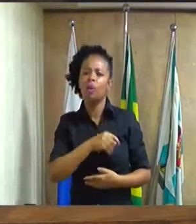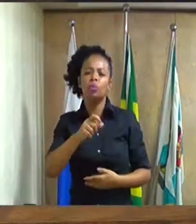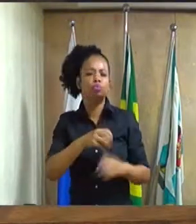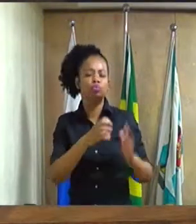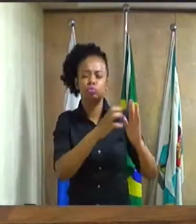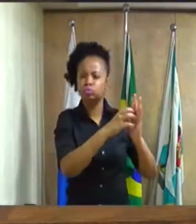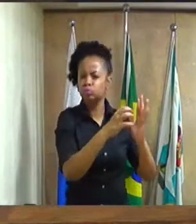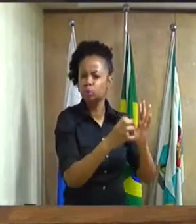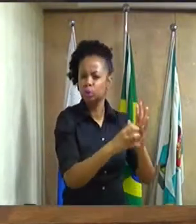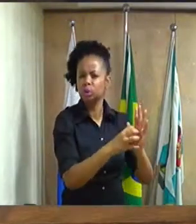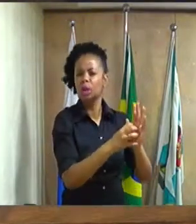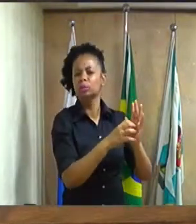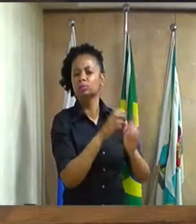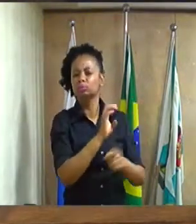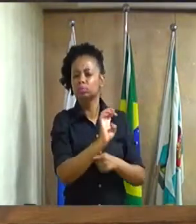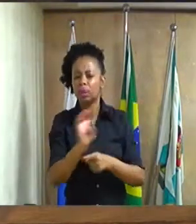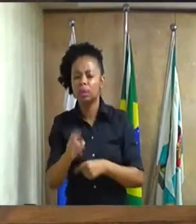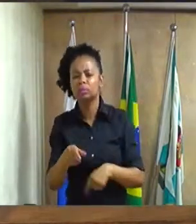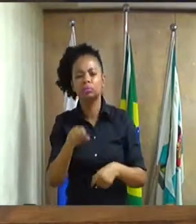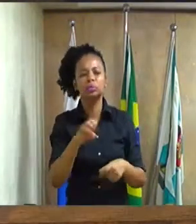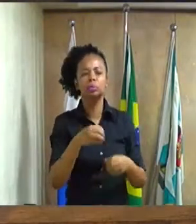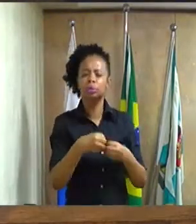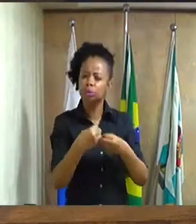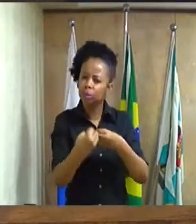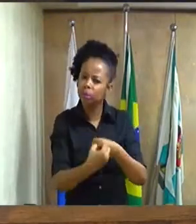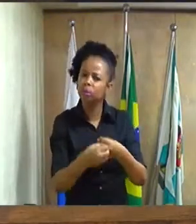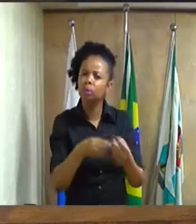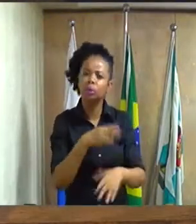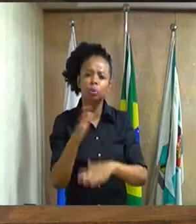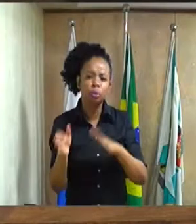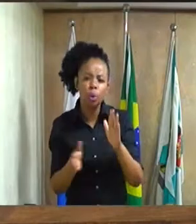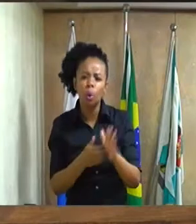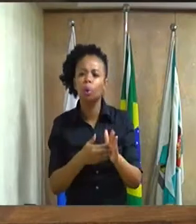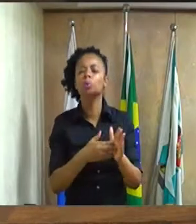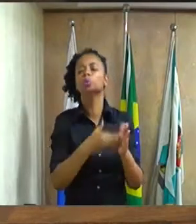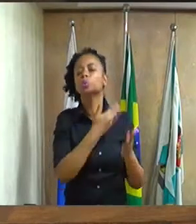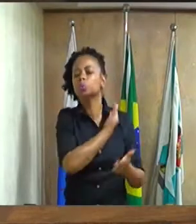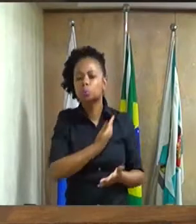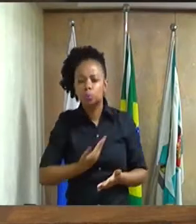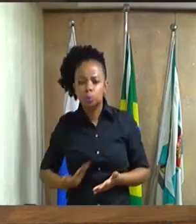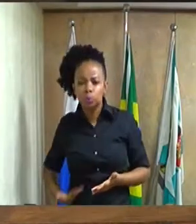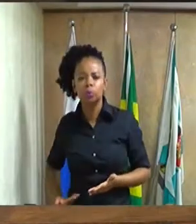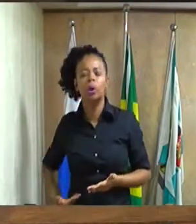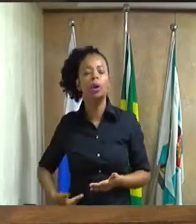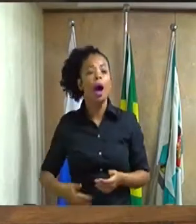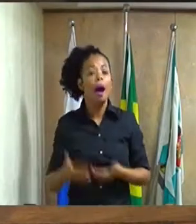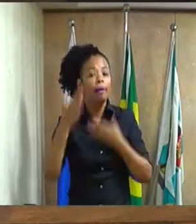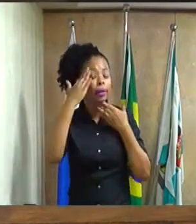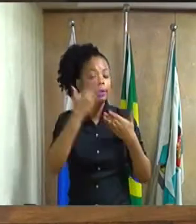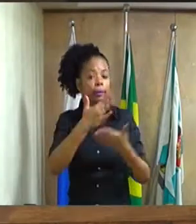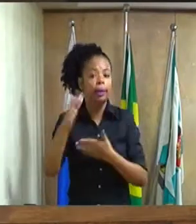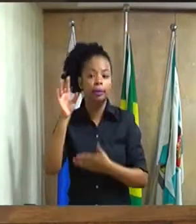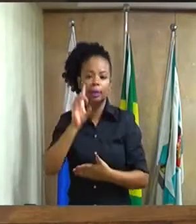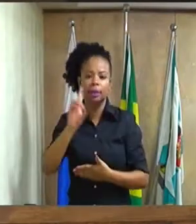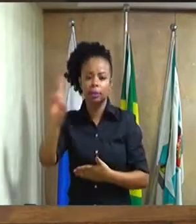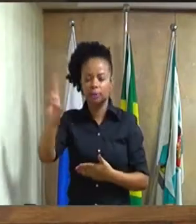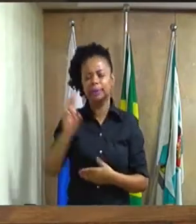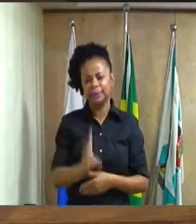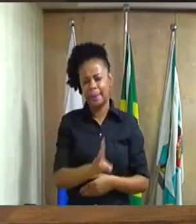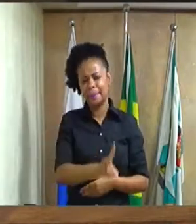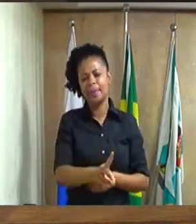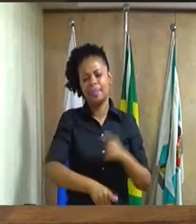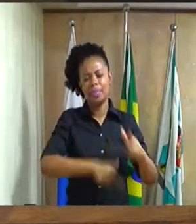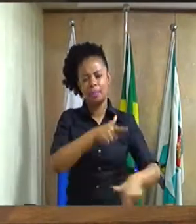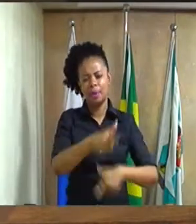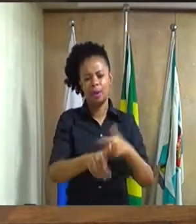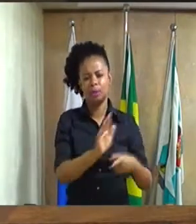que estou lutando não só os funcionários, os servidores, cooperativado, e agradecer a Deus que está sempre trabalhando pela